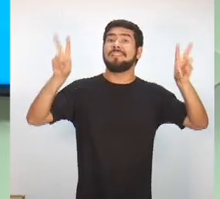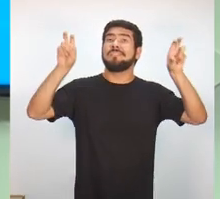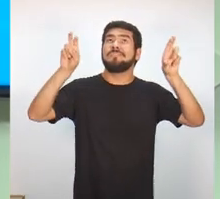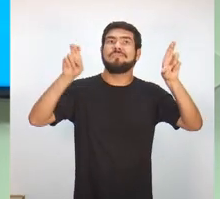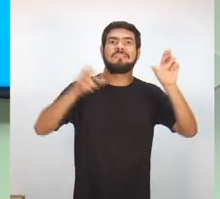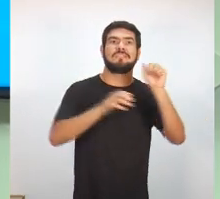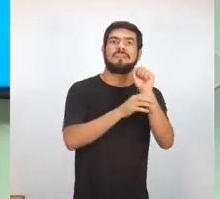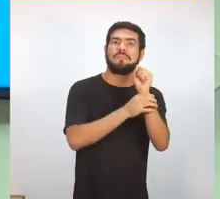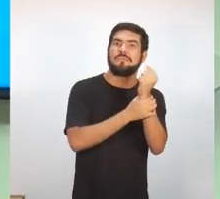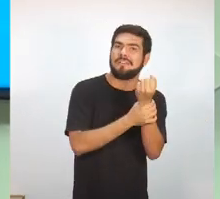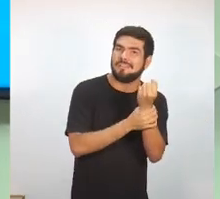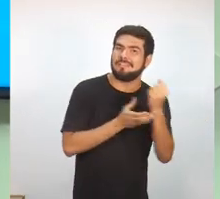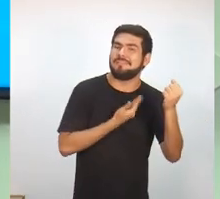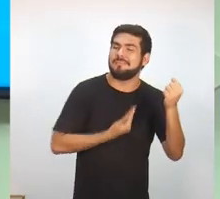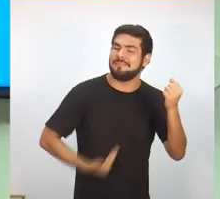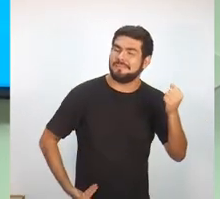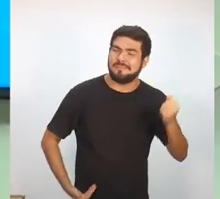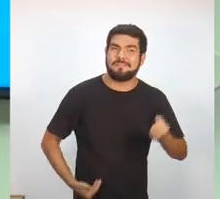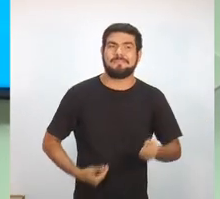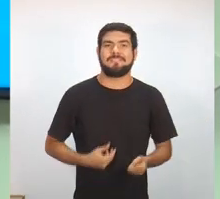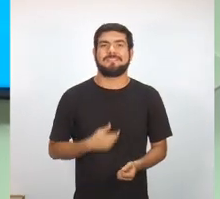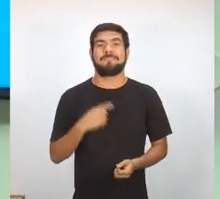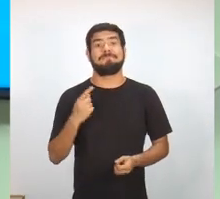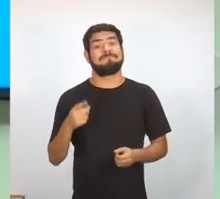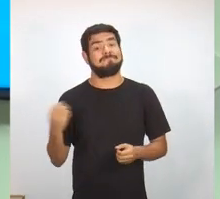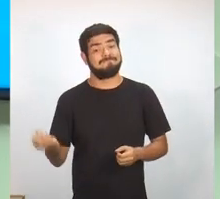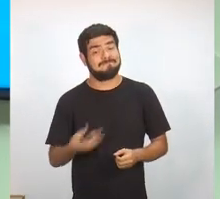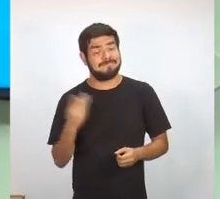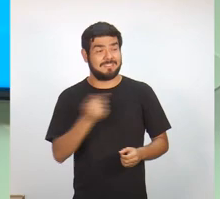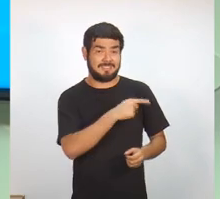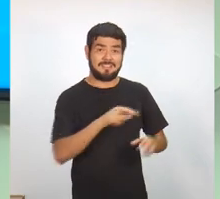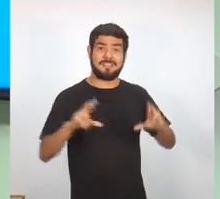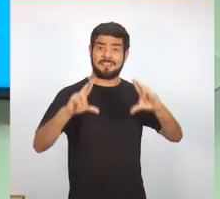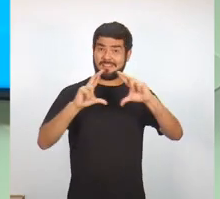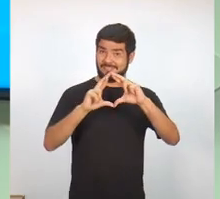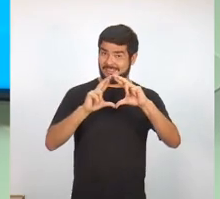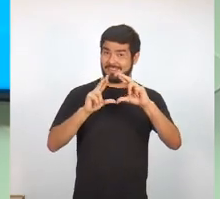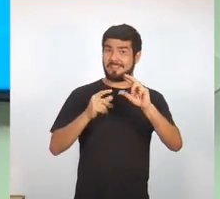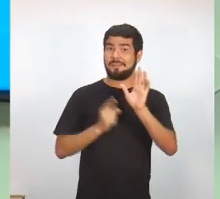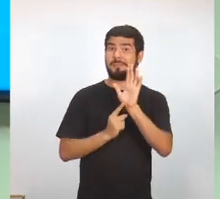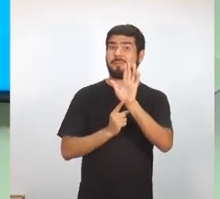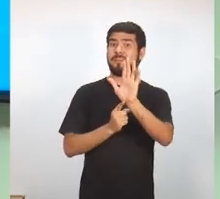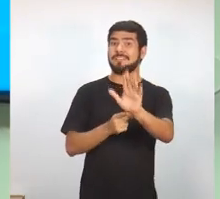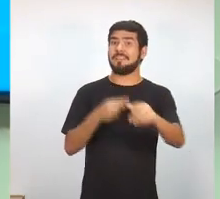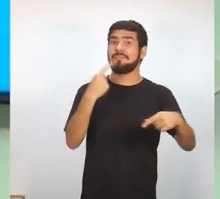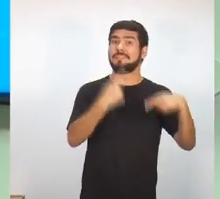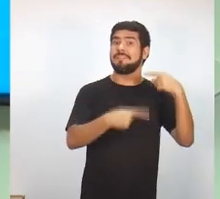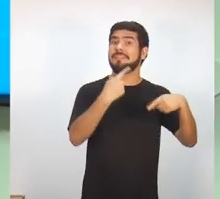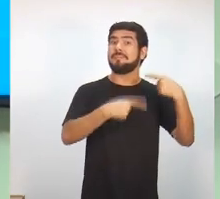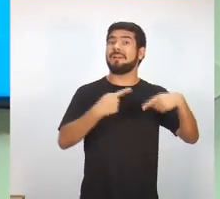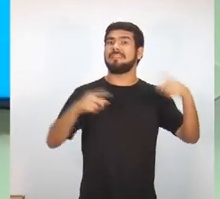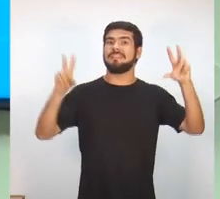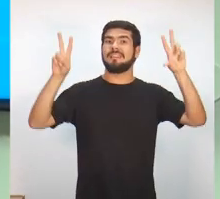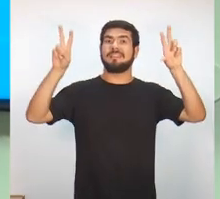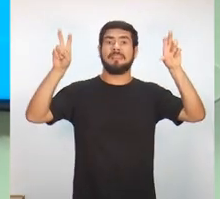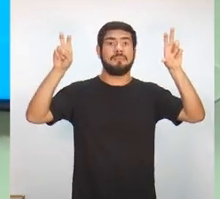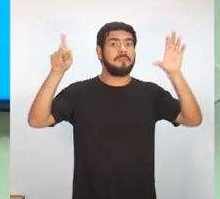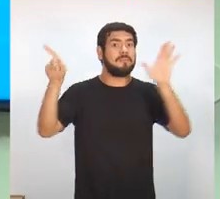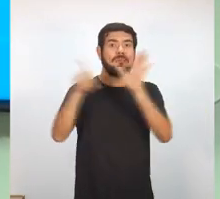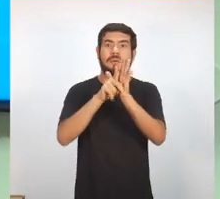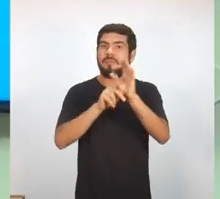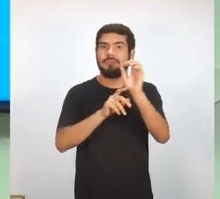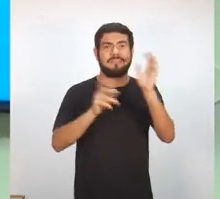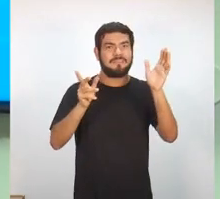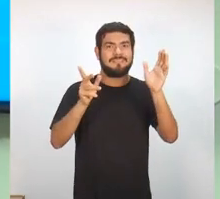pública, nessa iniciativa inovadora da TV em Tempo, que é trazer um debate temático, onde todos nós podemos conversar,